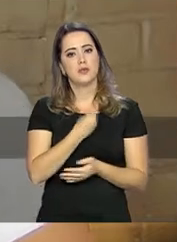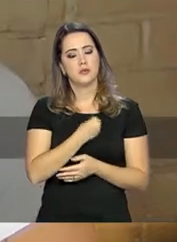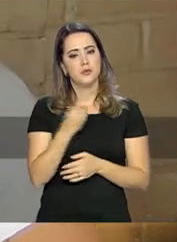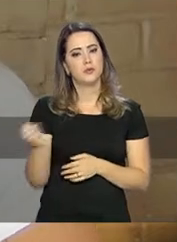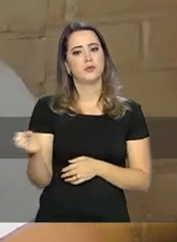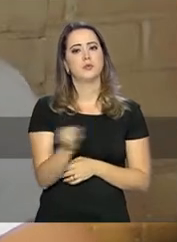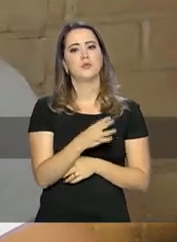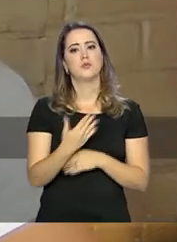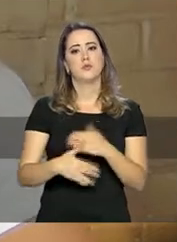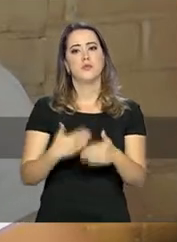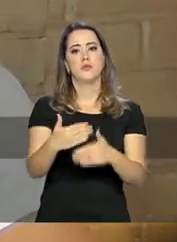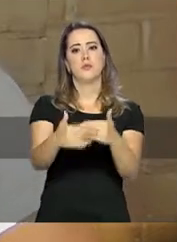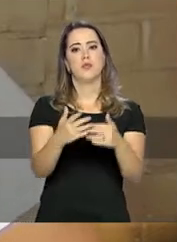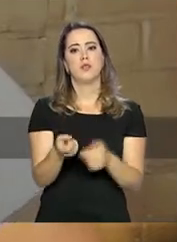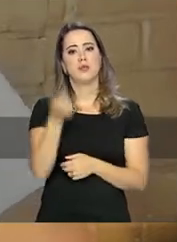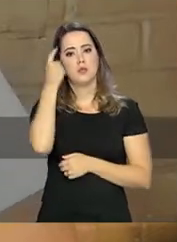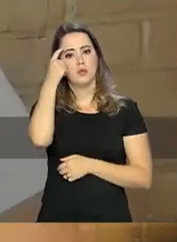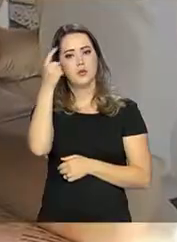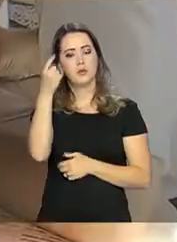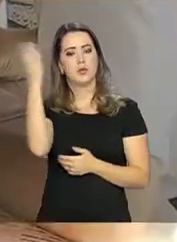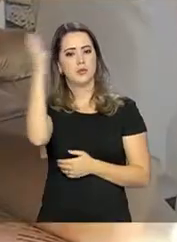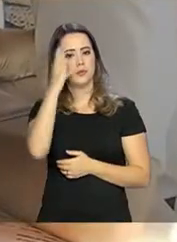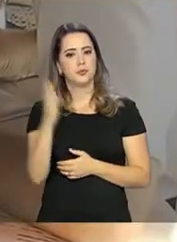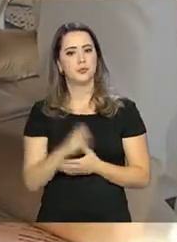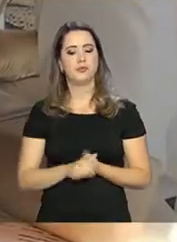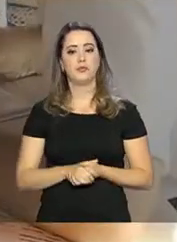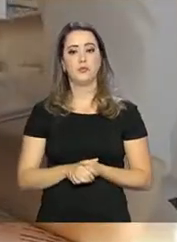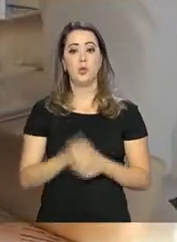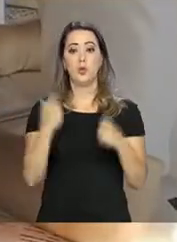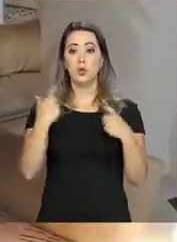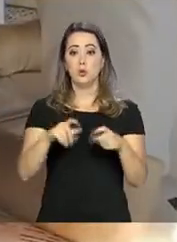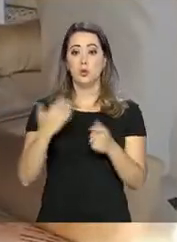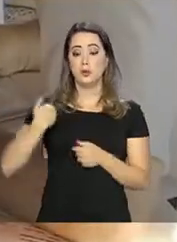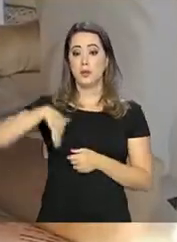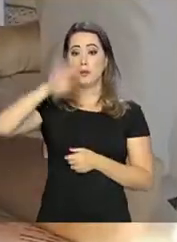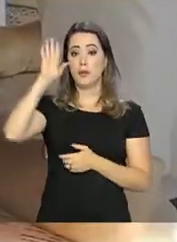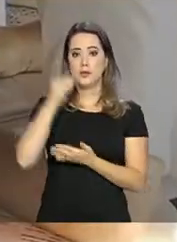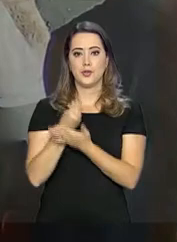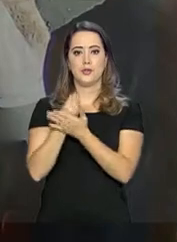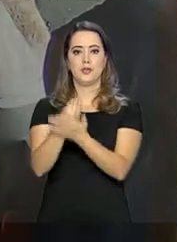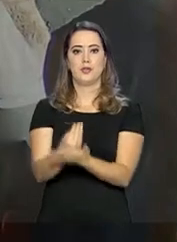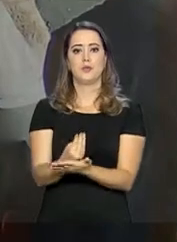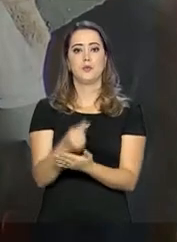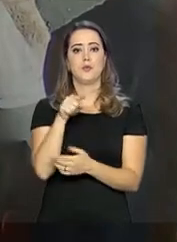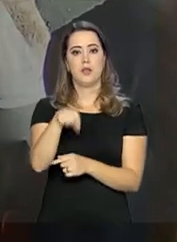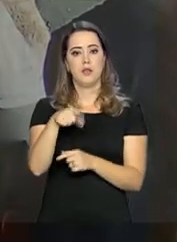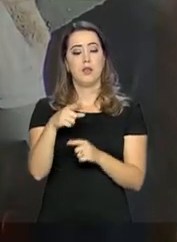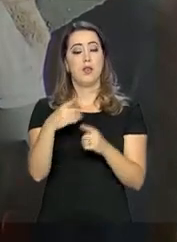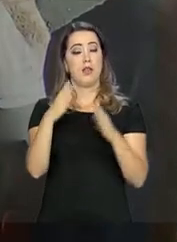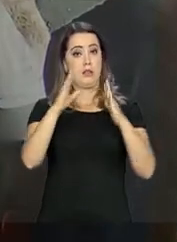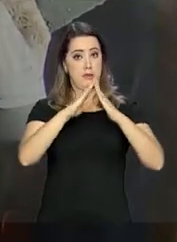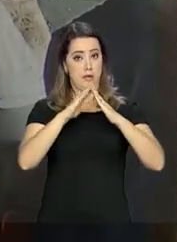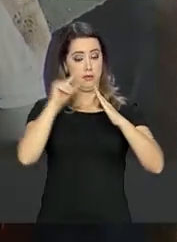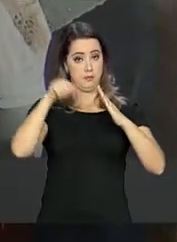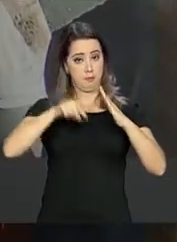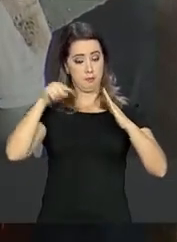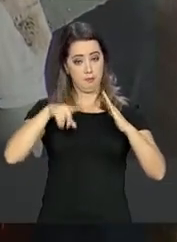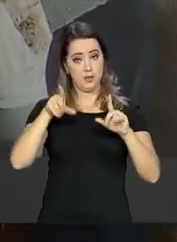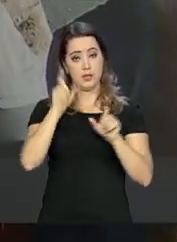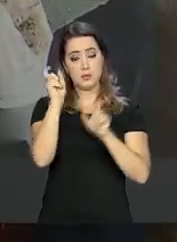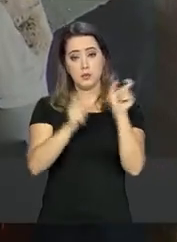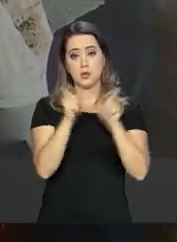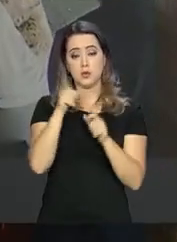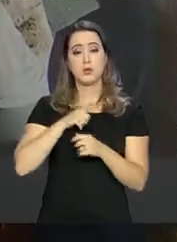temos pensada aqui no Brasil. Mas o abrigo tinha mais a oferecer. No abrigo aqui de Conde, na Paraíba, os